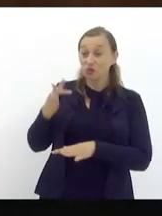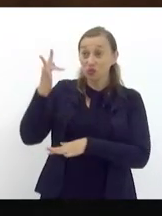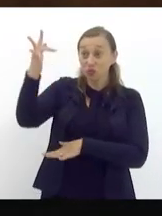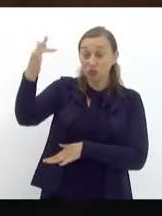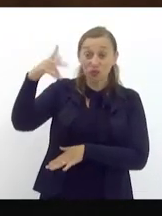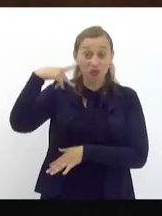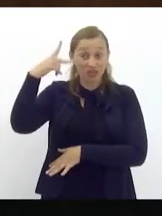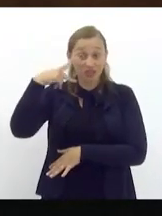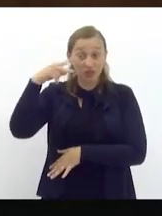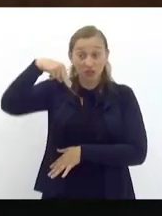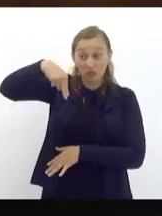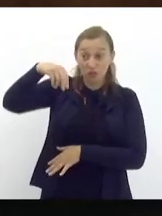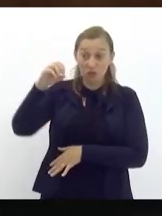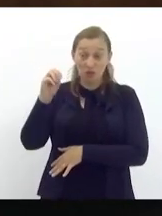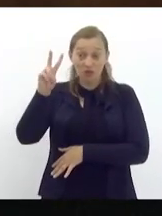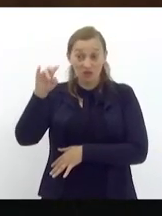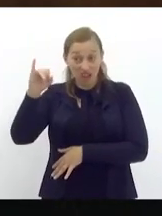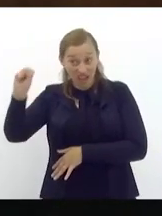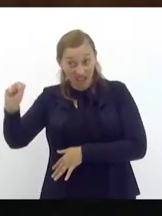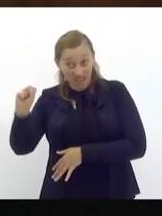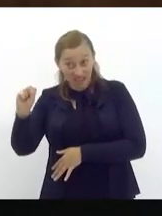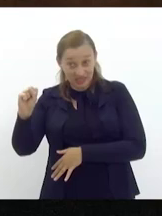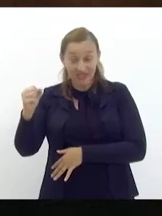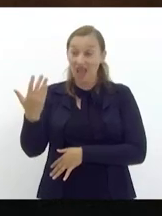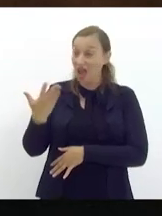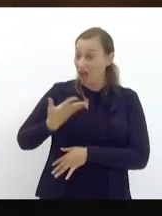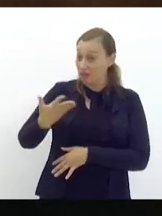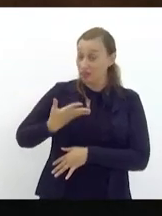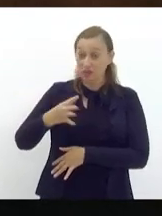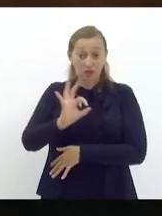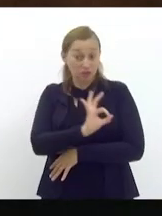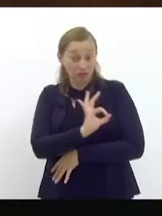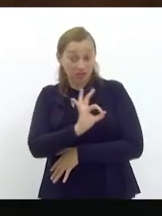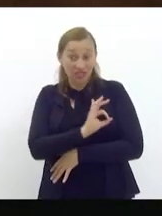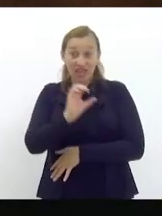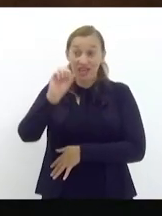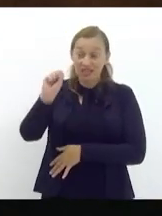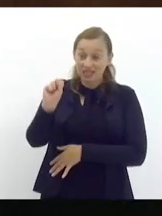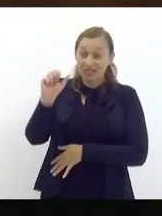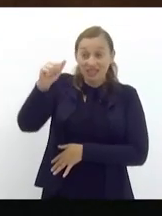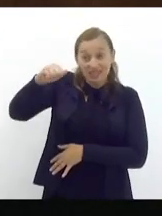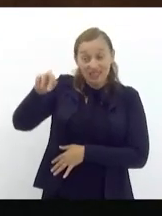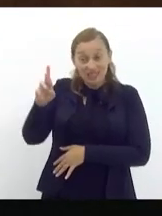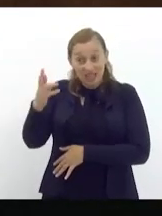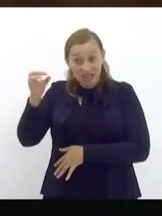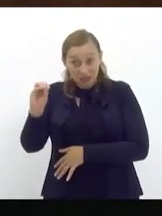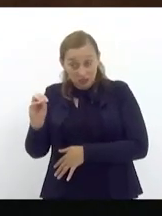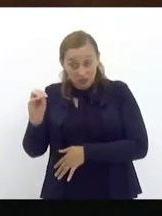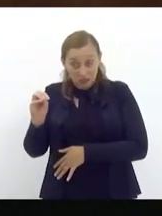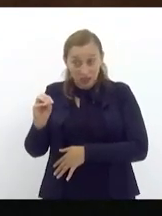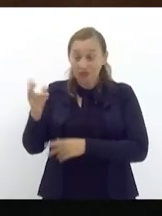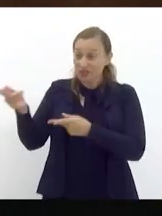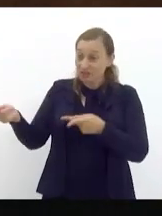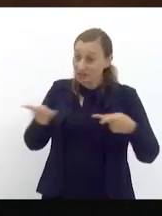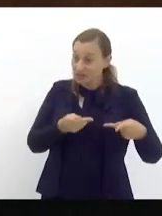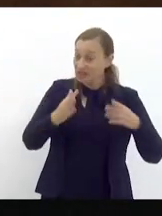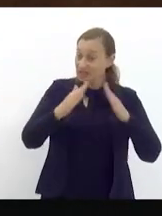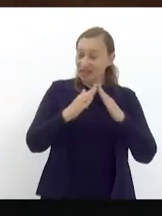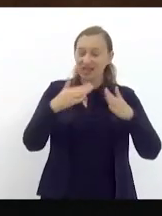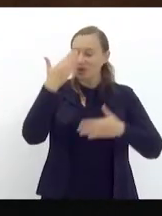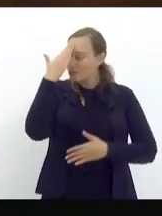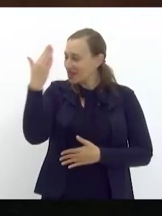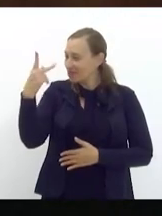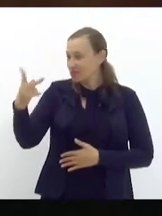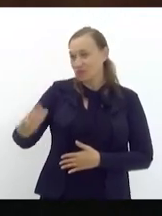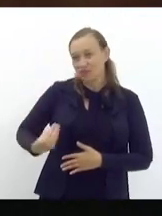Novaes nossos queridos policiais Sandro Sandrão e Valente que hoje nos visitam aqui nessa casa muito obrigado